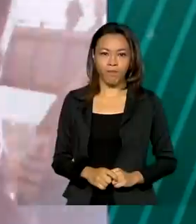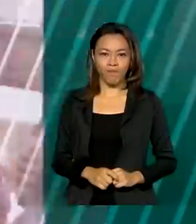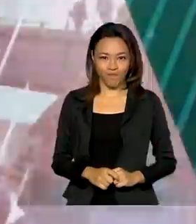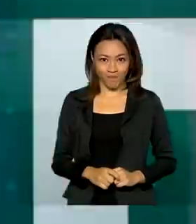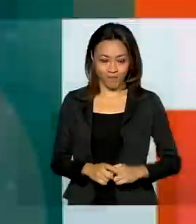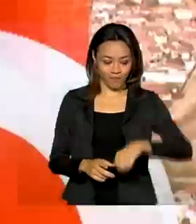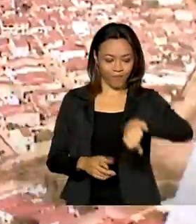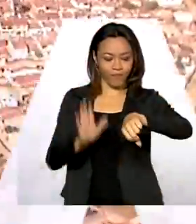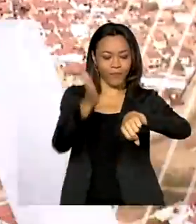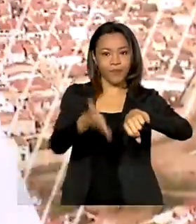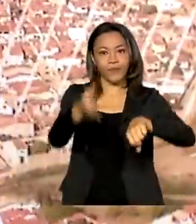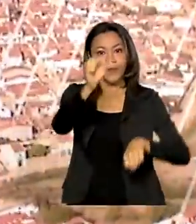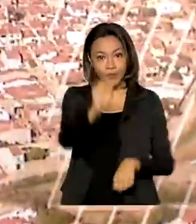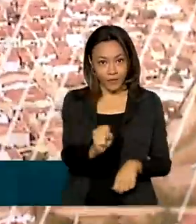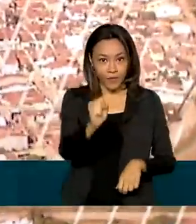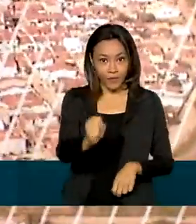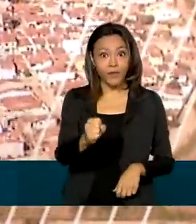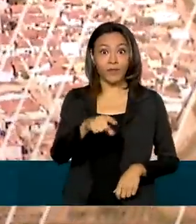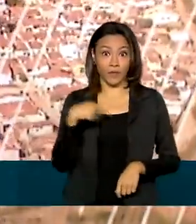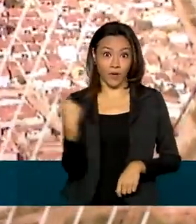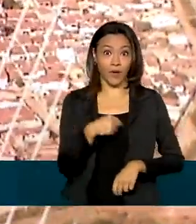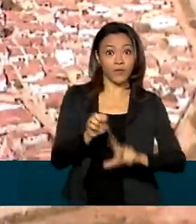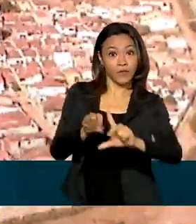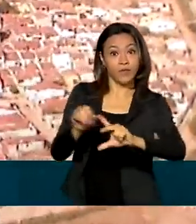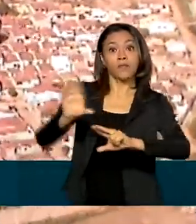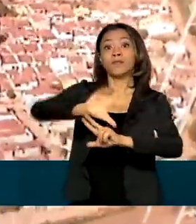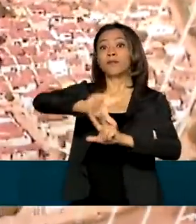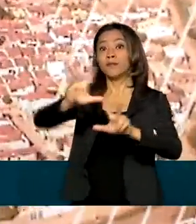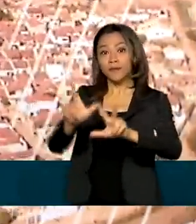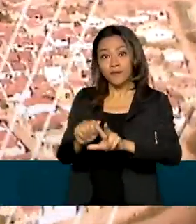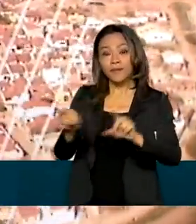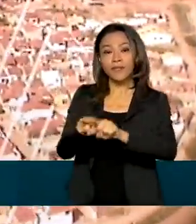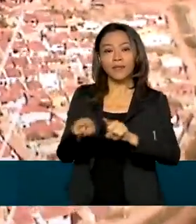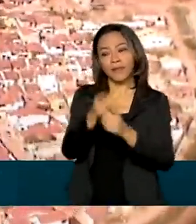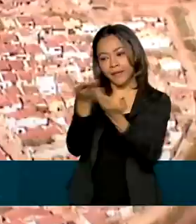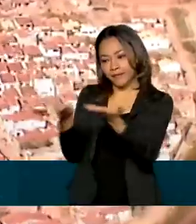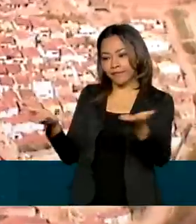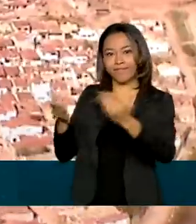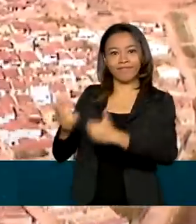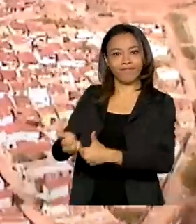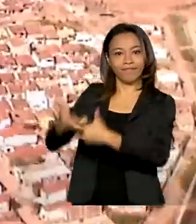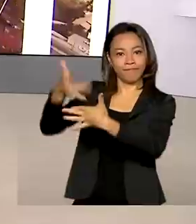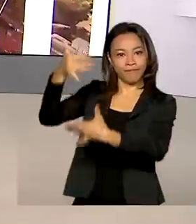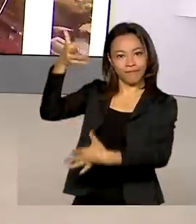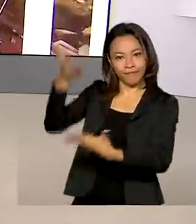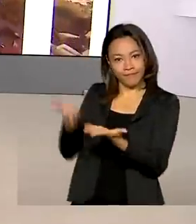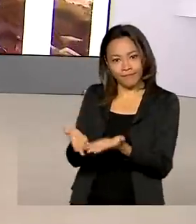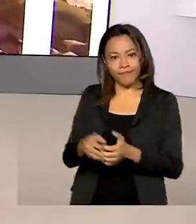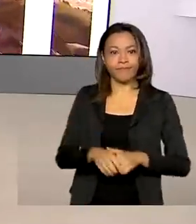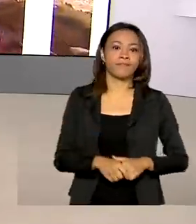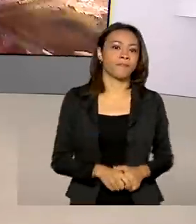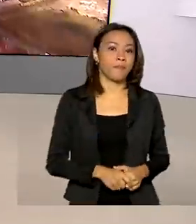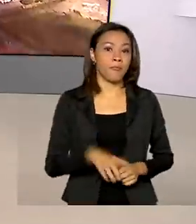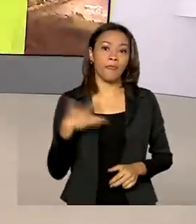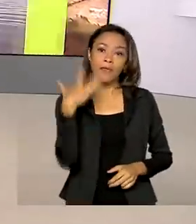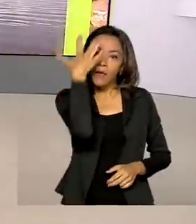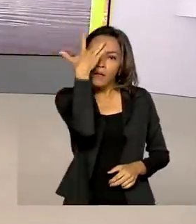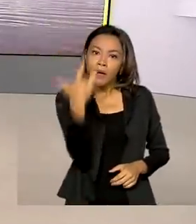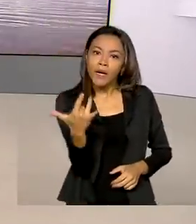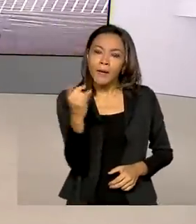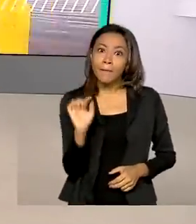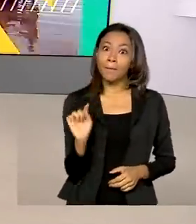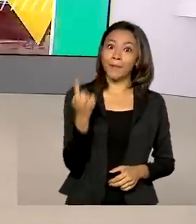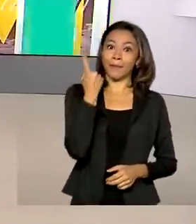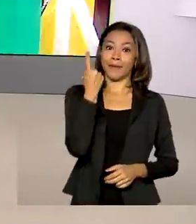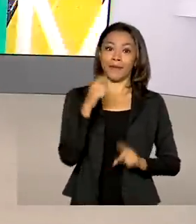Agora são oito horas, nós estamos ao vivo pela TV Brasil e redes sociais. A partir de amanhã, 1º